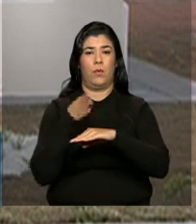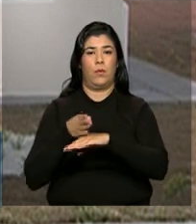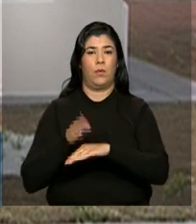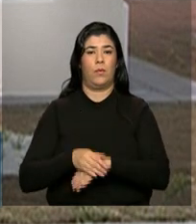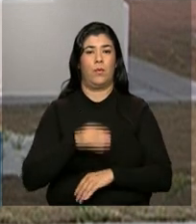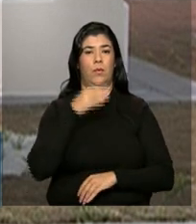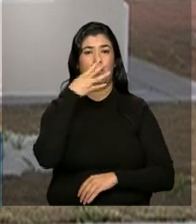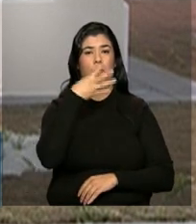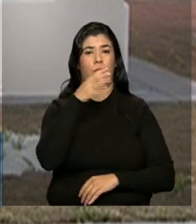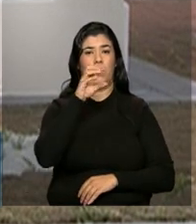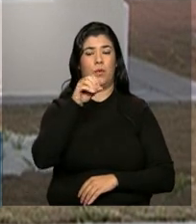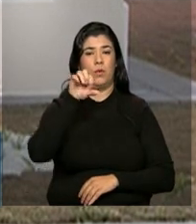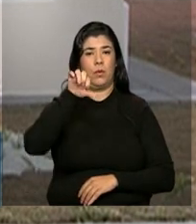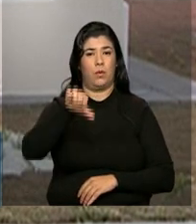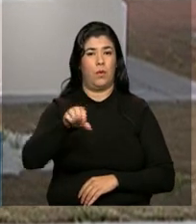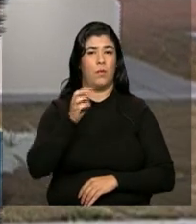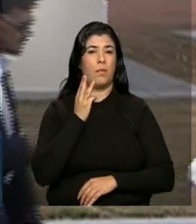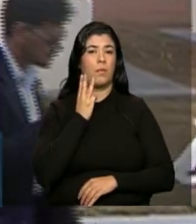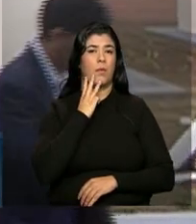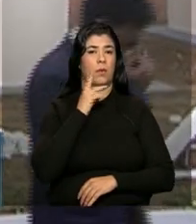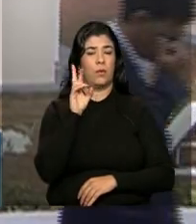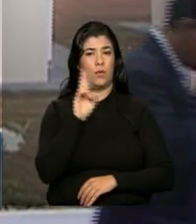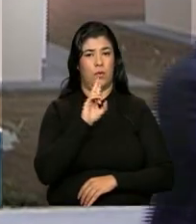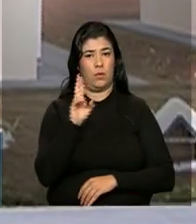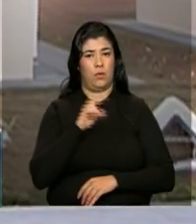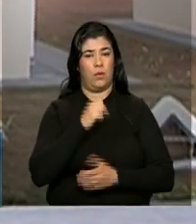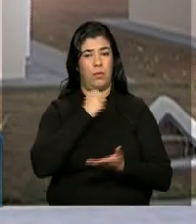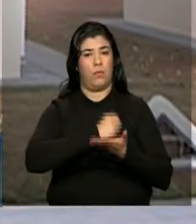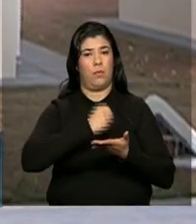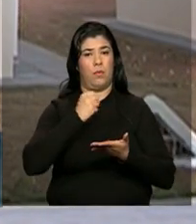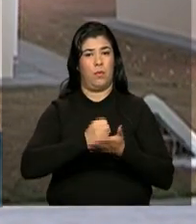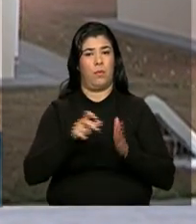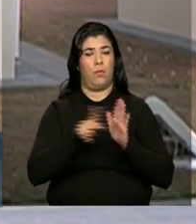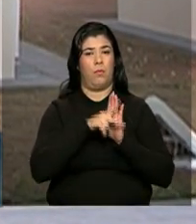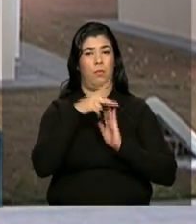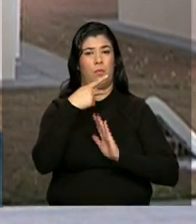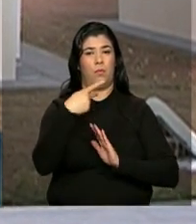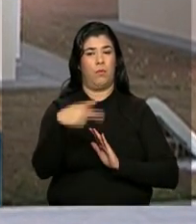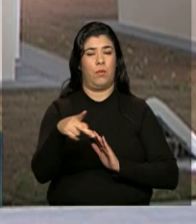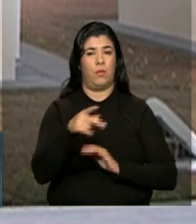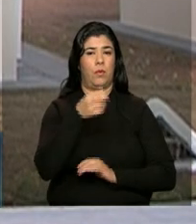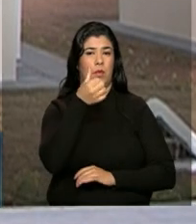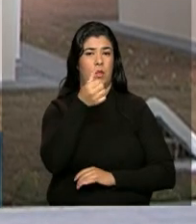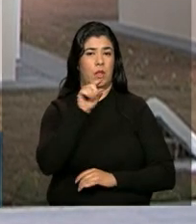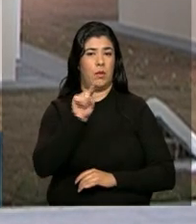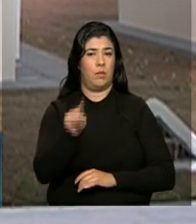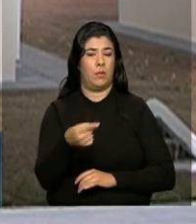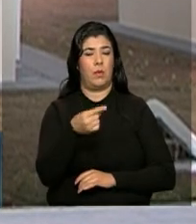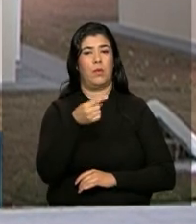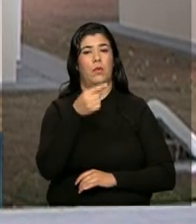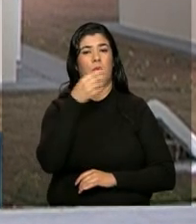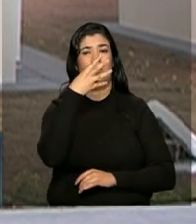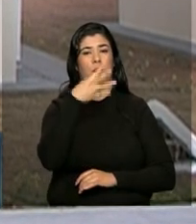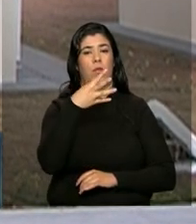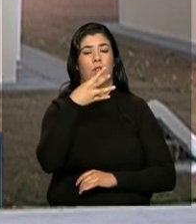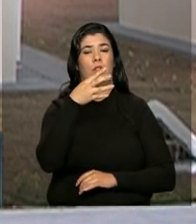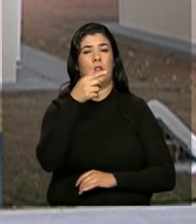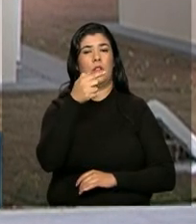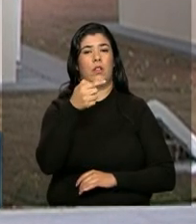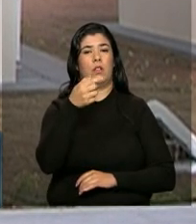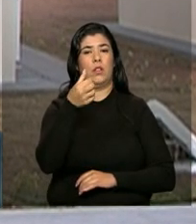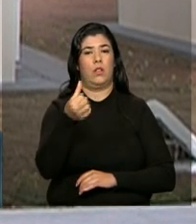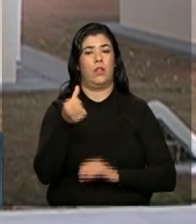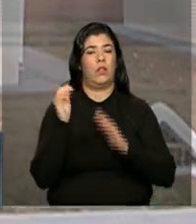409 milhões de reais para a contratação de 6.476